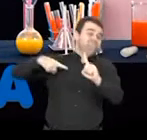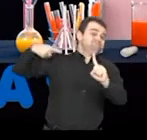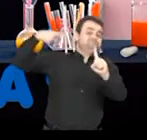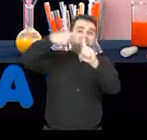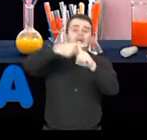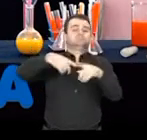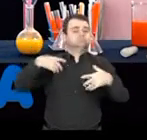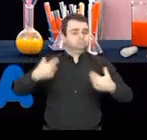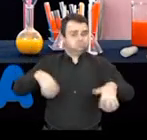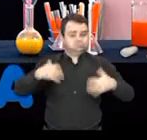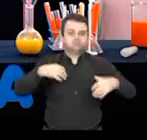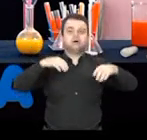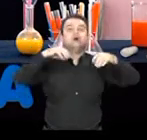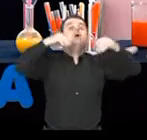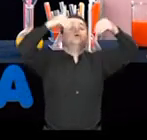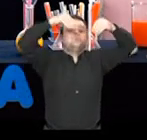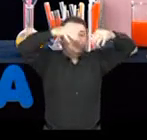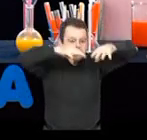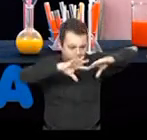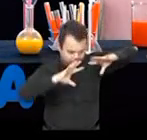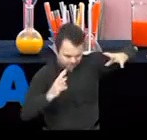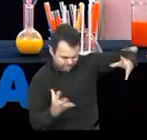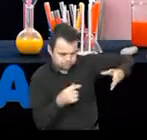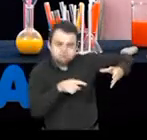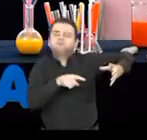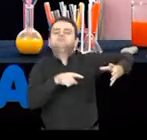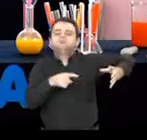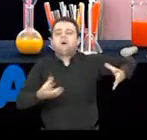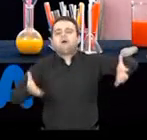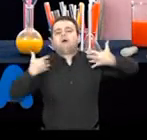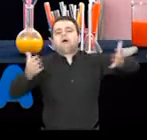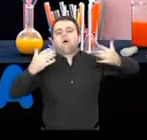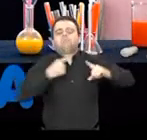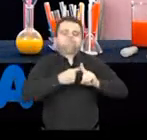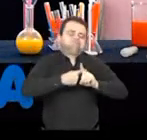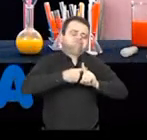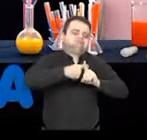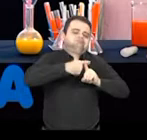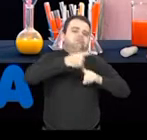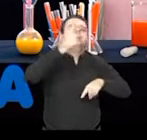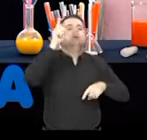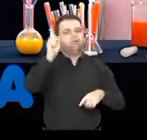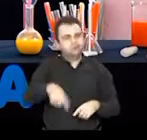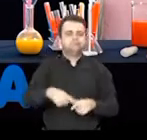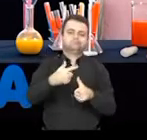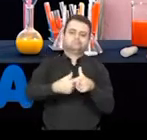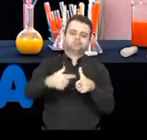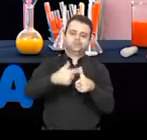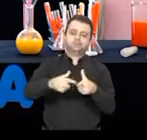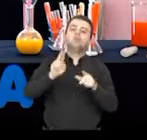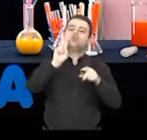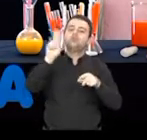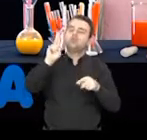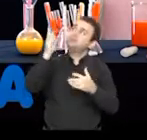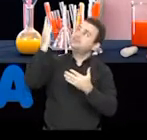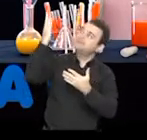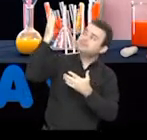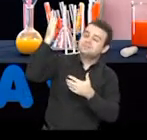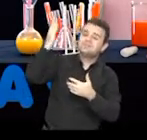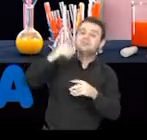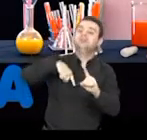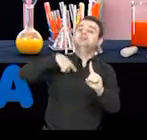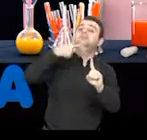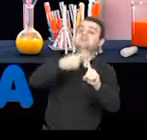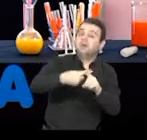Consequentemente, aumenta o calor do planeta. E aí nós temos o que chamamos de aquecimento global. Juntando com o